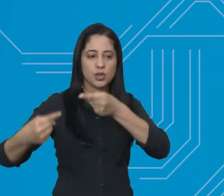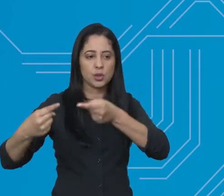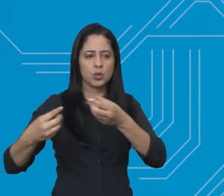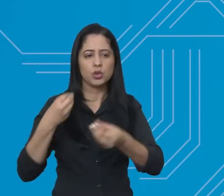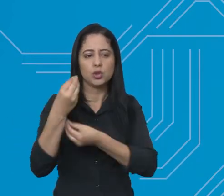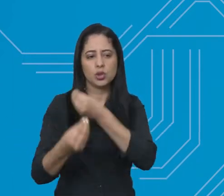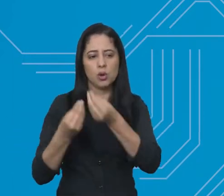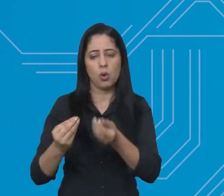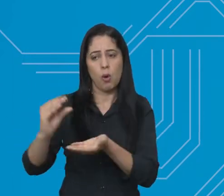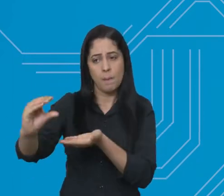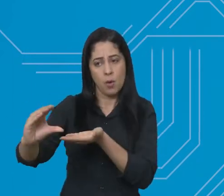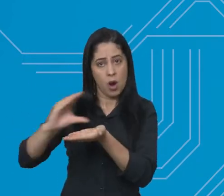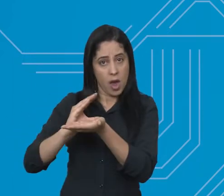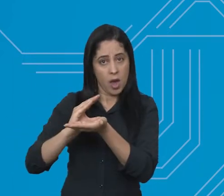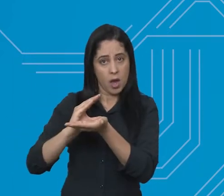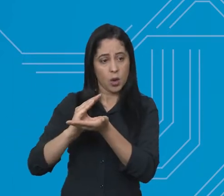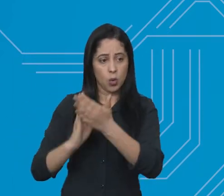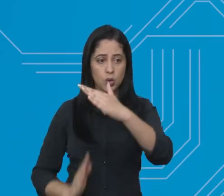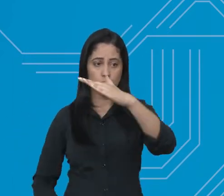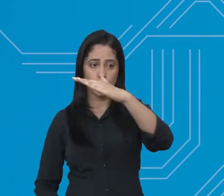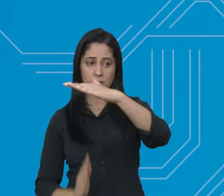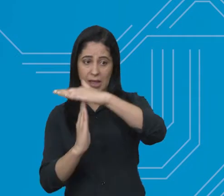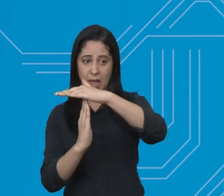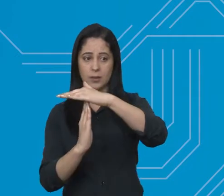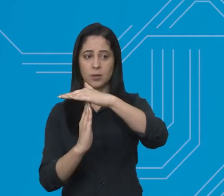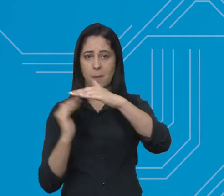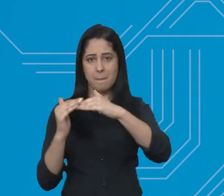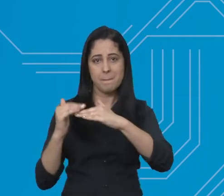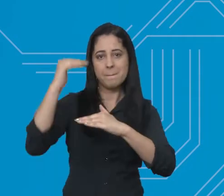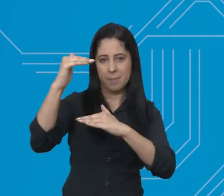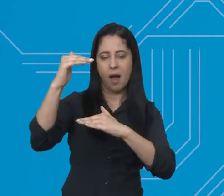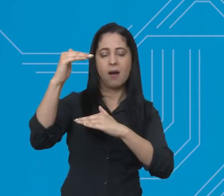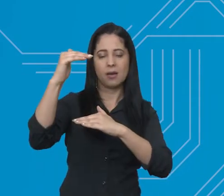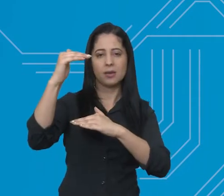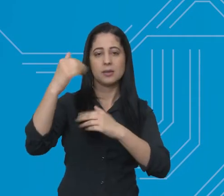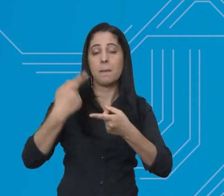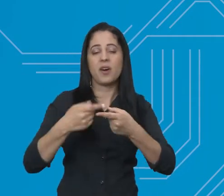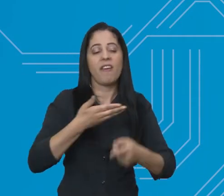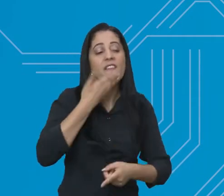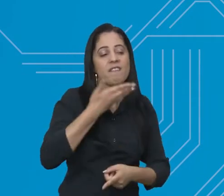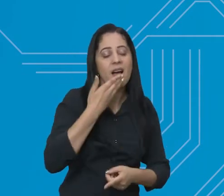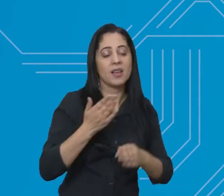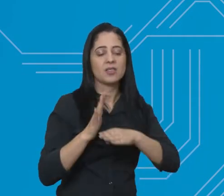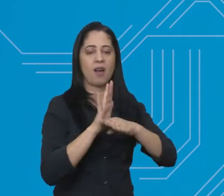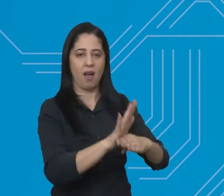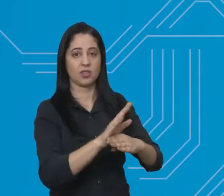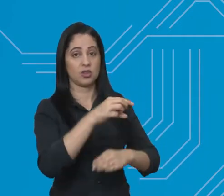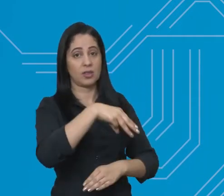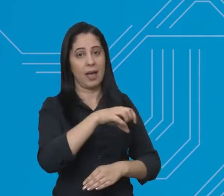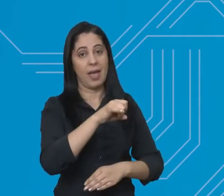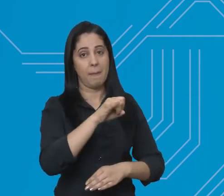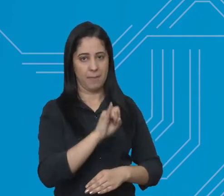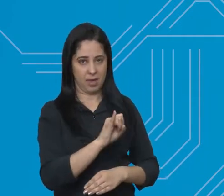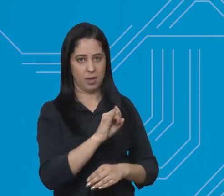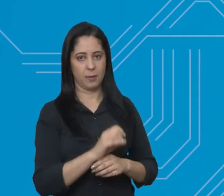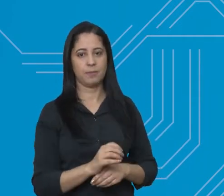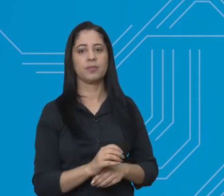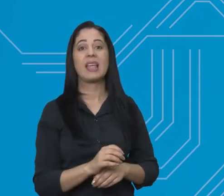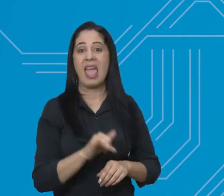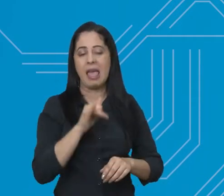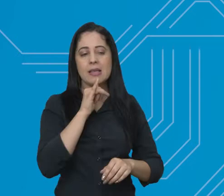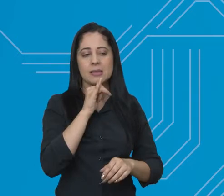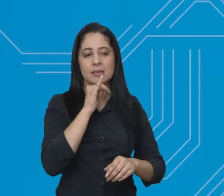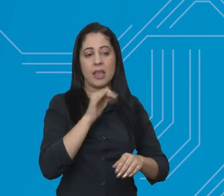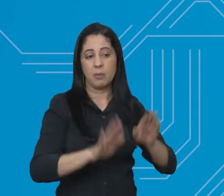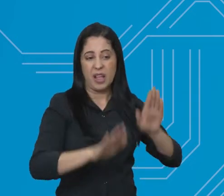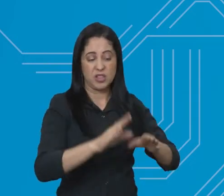está debatendo a possibilidade de aumentar o teto de faturamento da modalidade para manter as facilidades da MEI, mesmo para quem